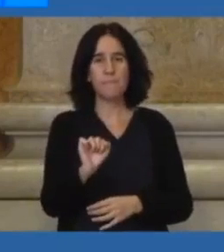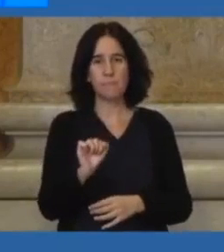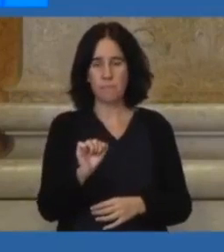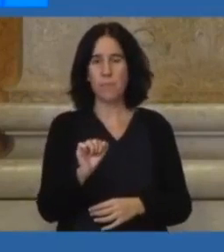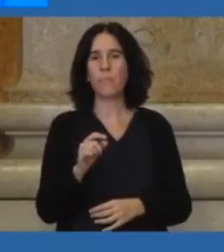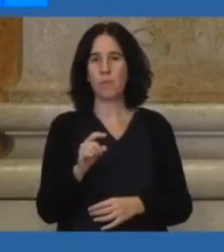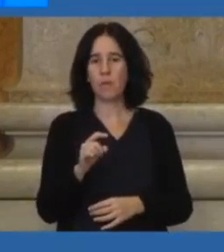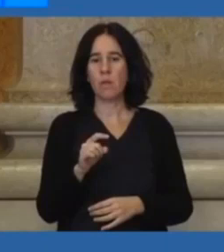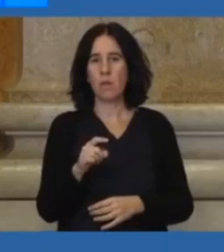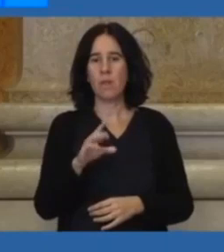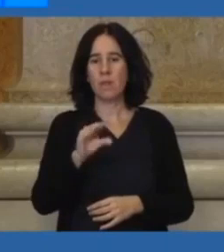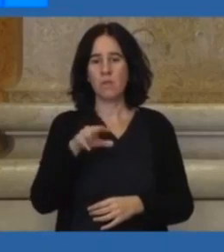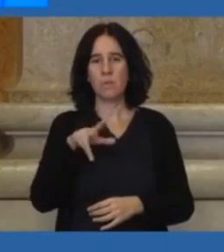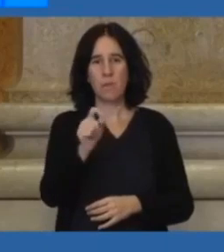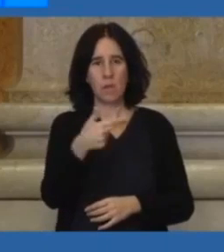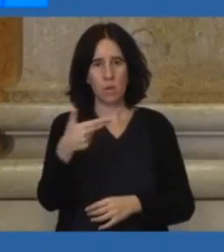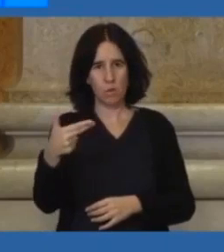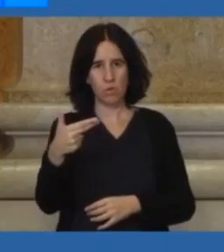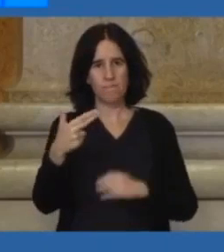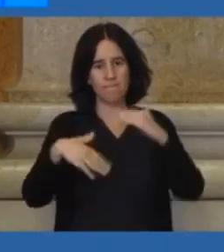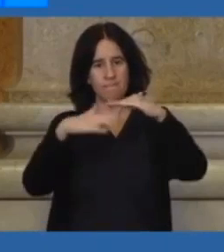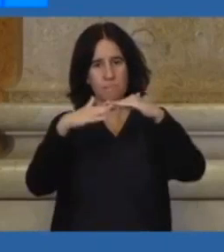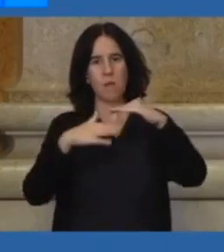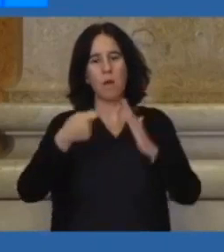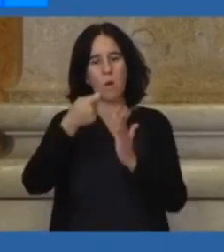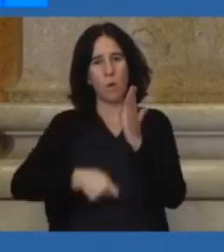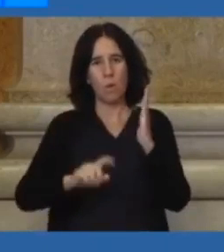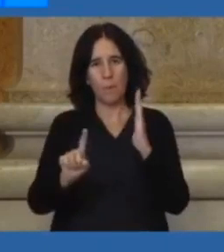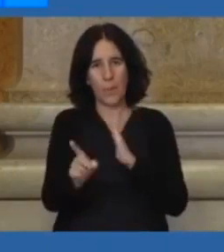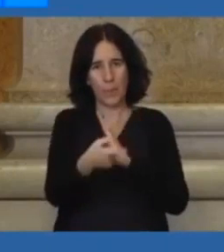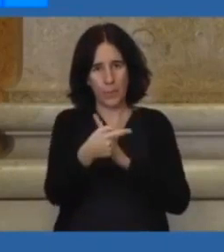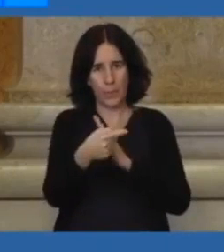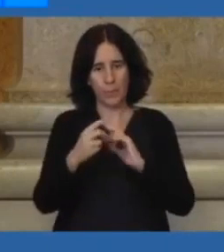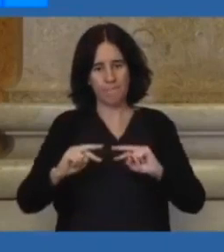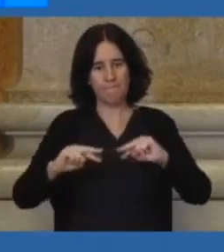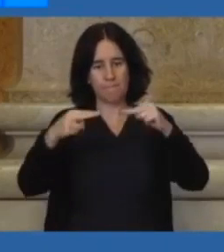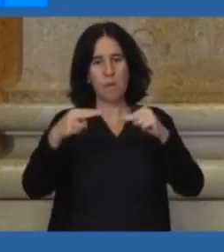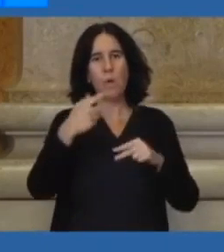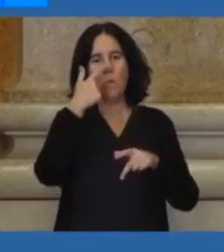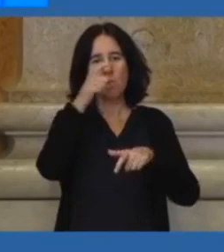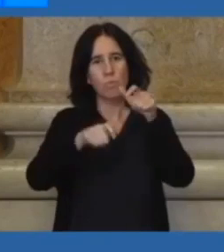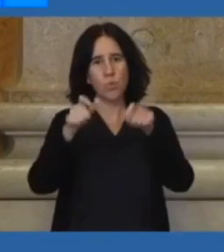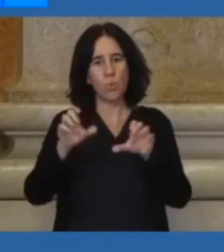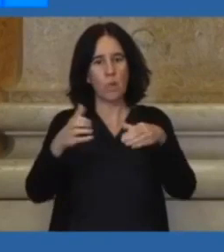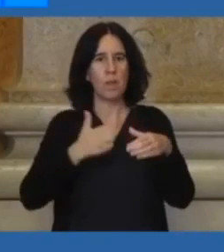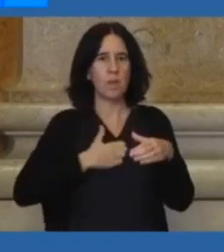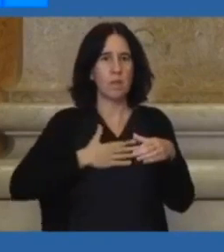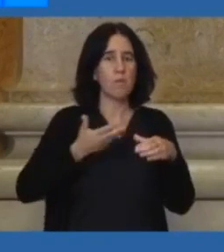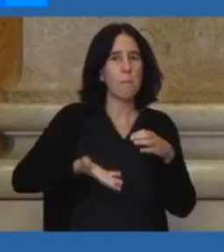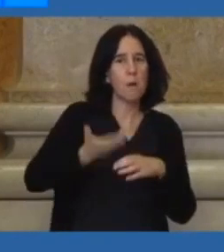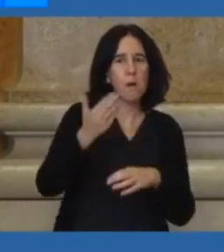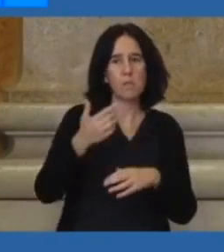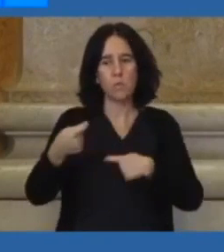agravar até 10 mil euros as coimas aplicáveis às pessoas coletivas, em especial estabelecimentos